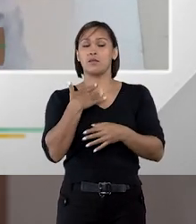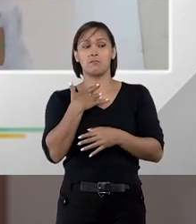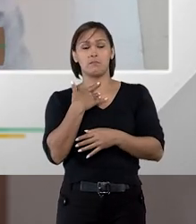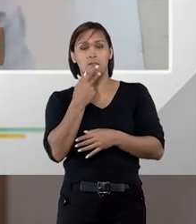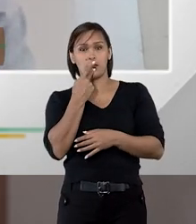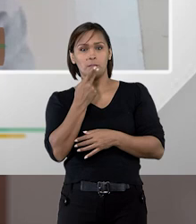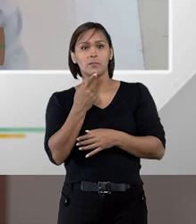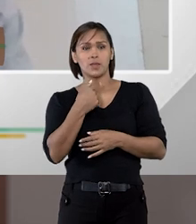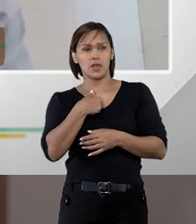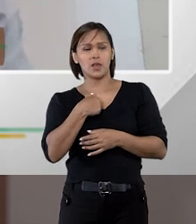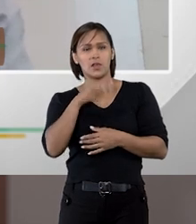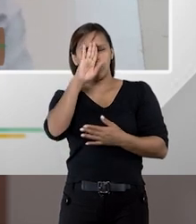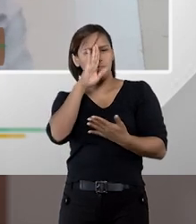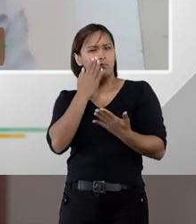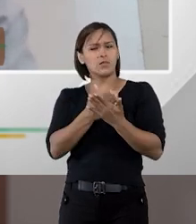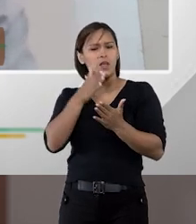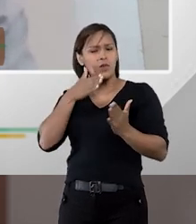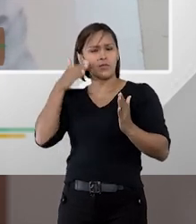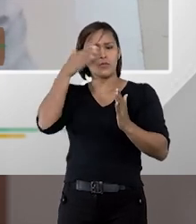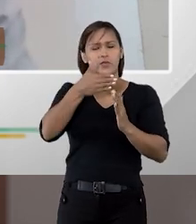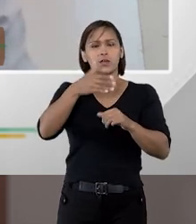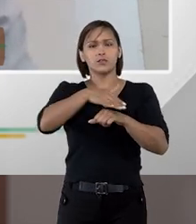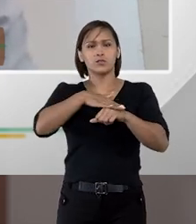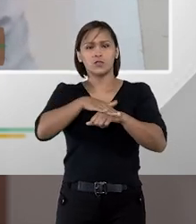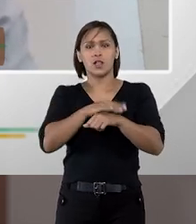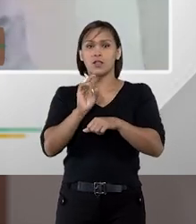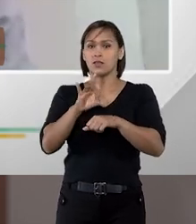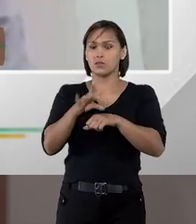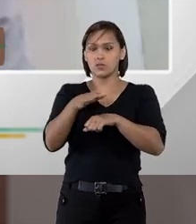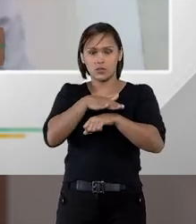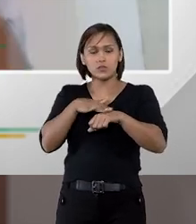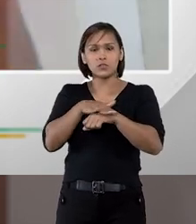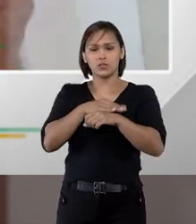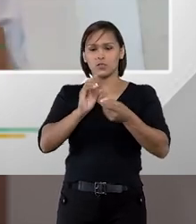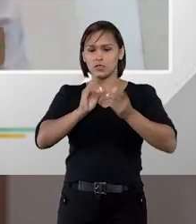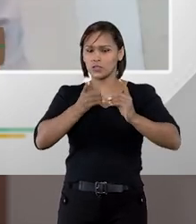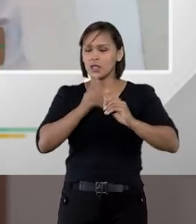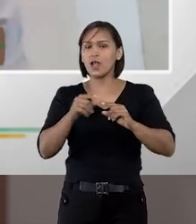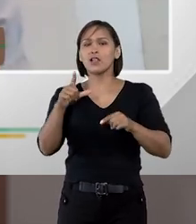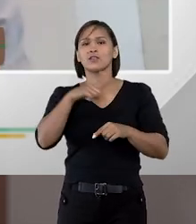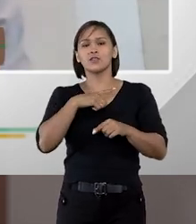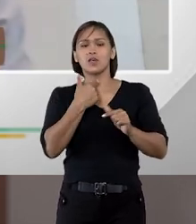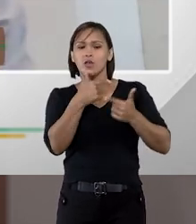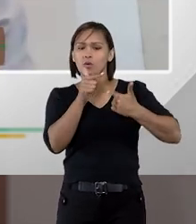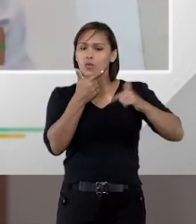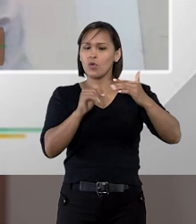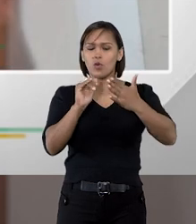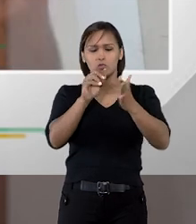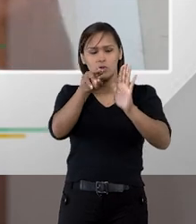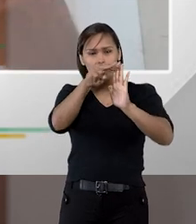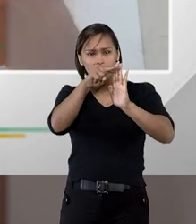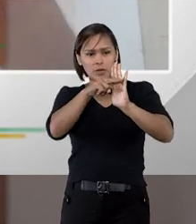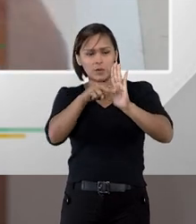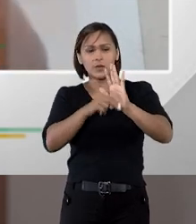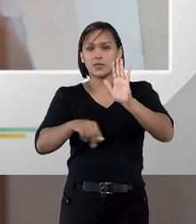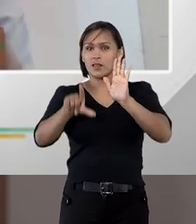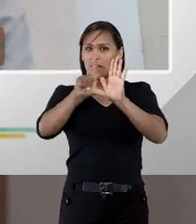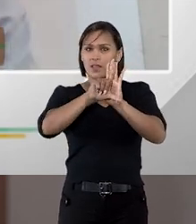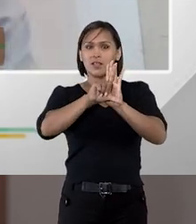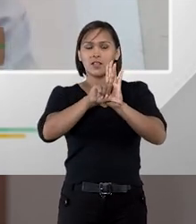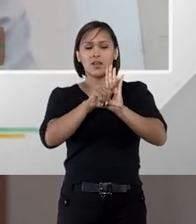mim, o grande mérito do diálogo, e não só do diálogo, tá? A gente tem alguns outros institutos da lei que